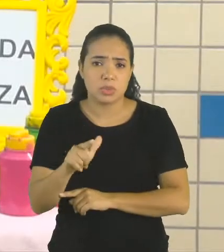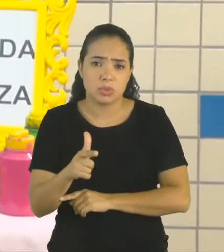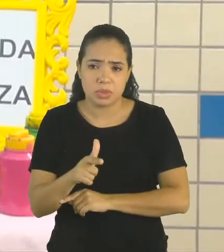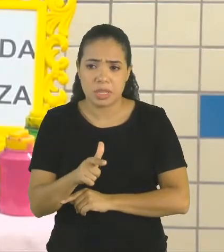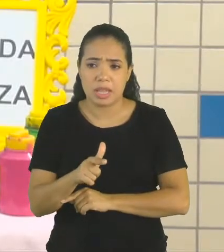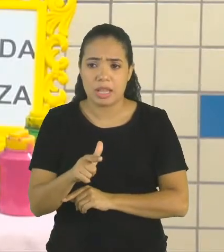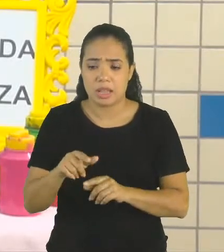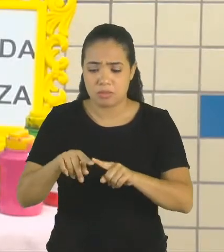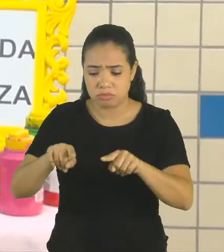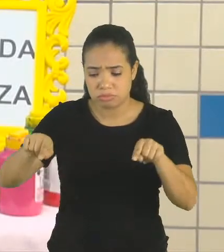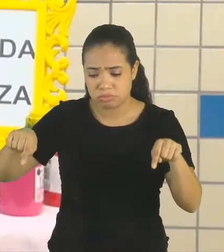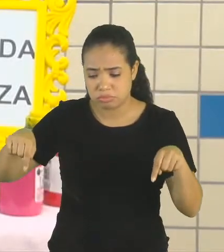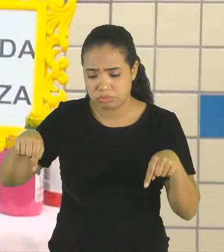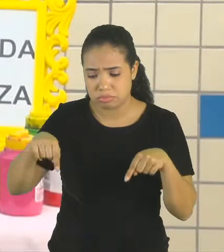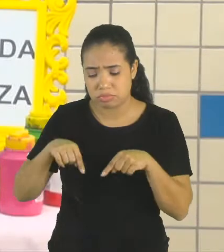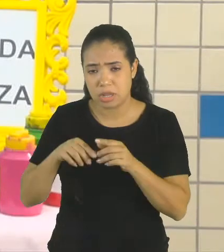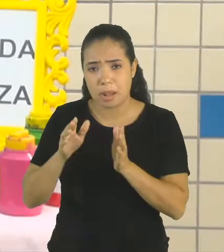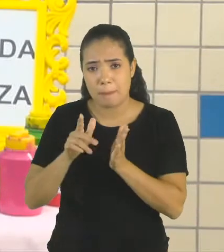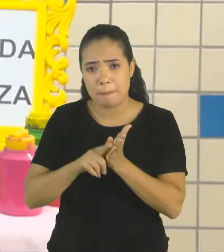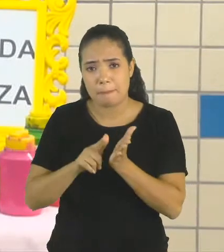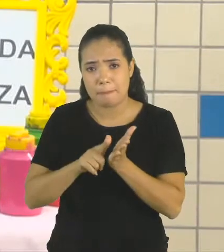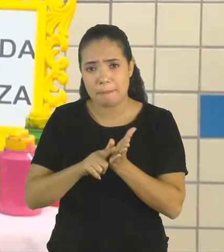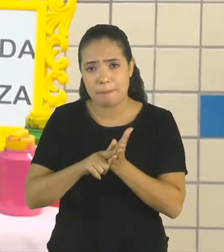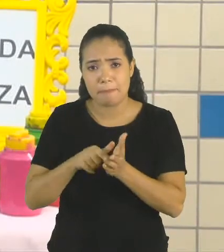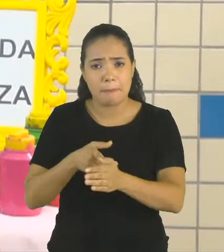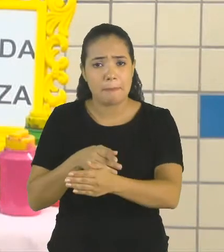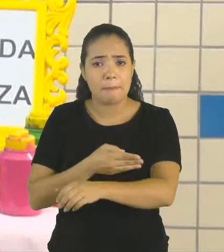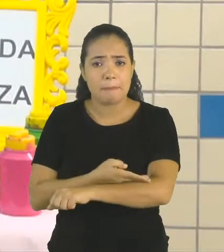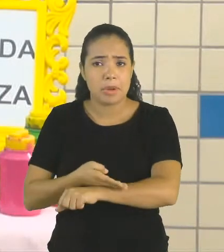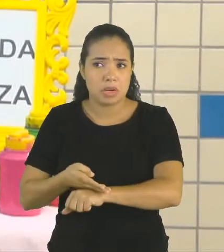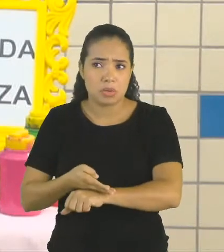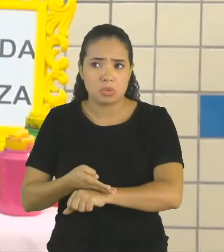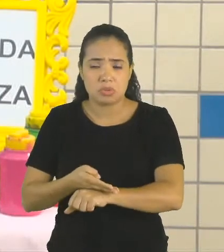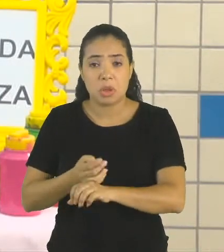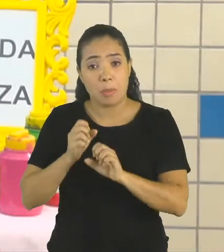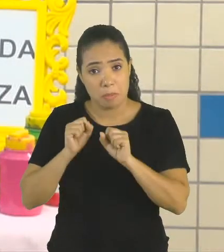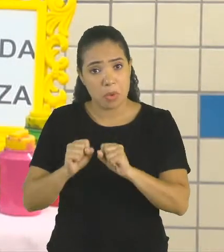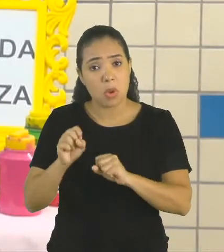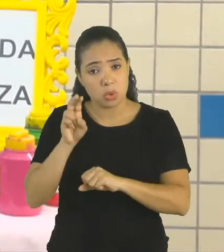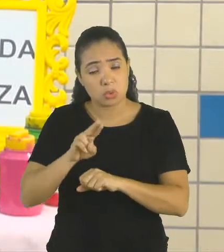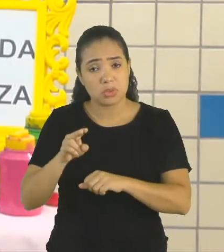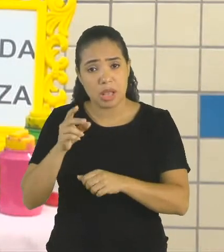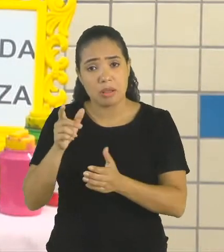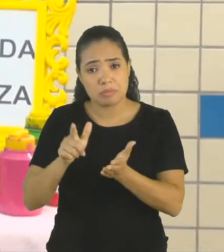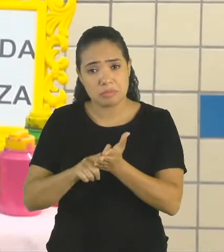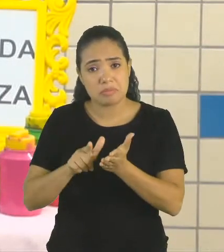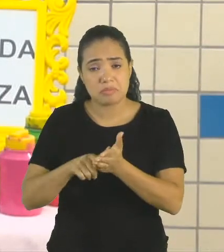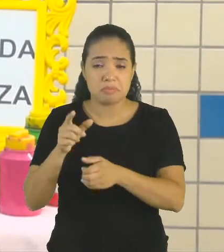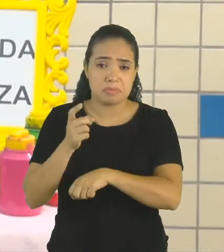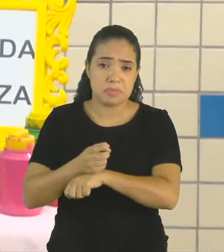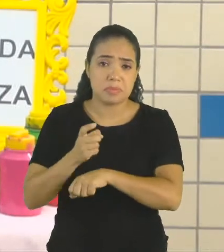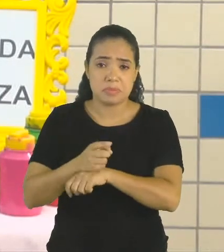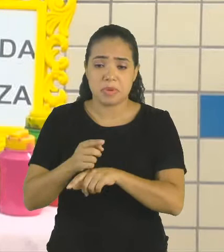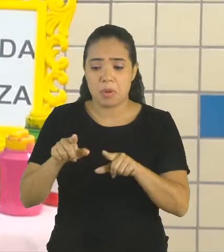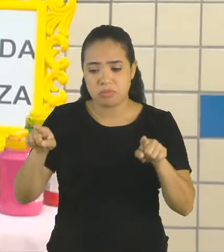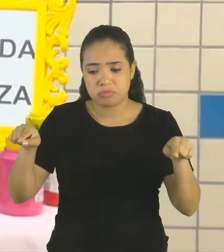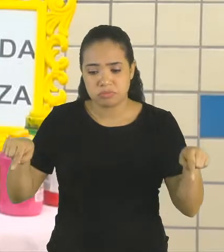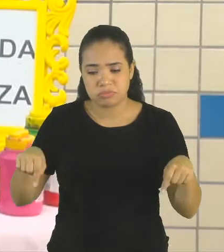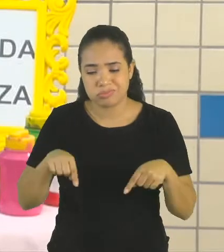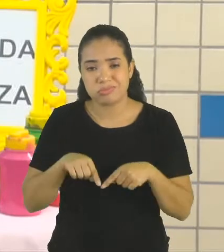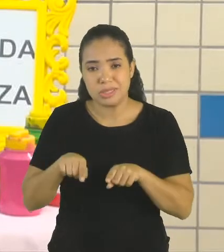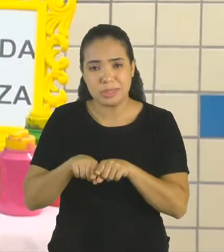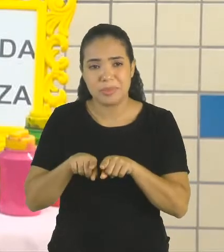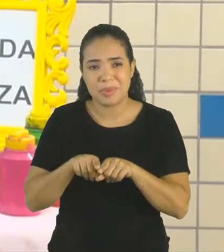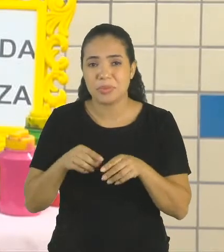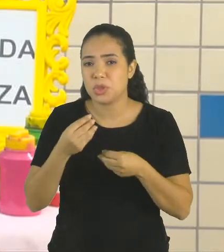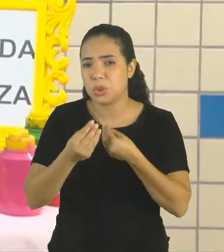folha branca, que tal usar um papelão também? Também pode usar um papelão. E aí como que nós iremos fazer esses